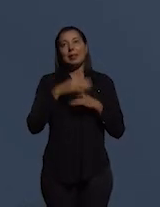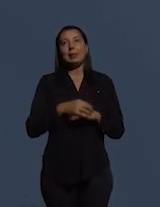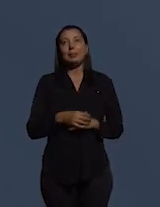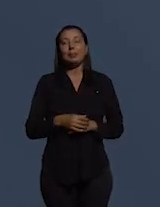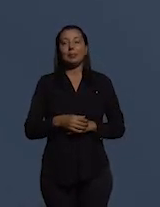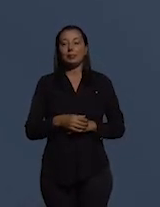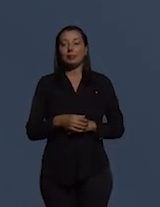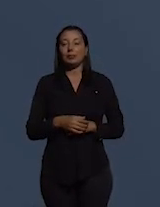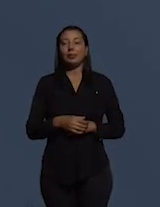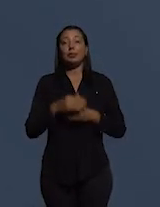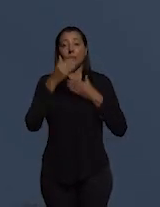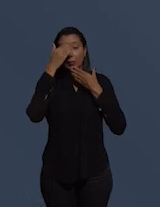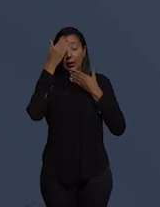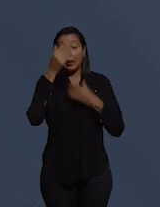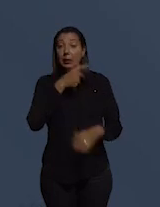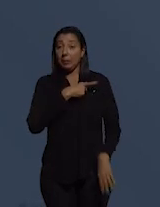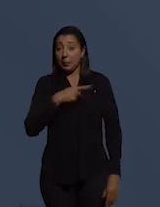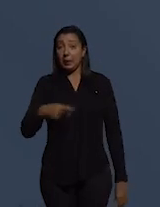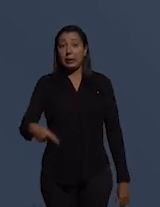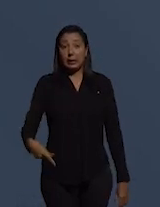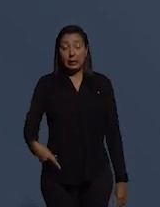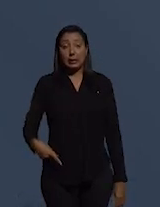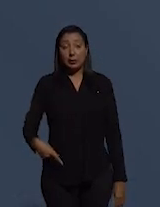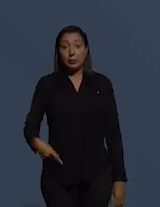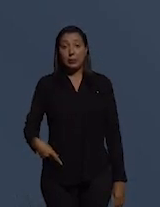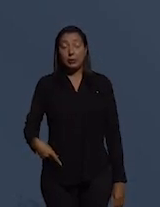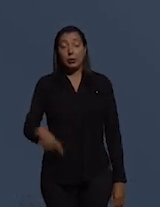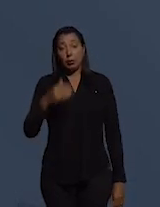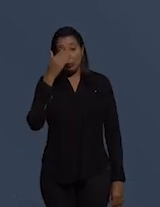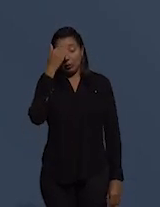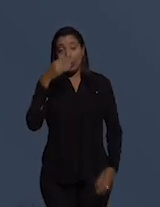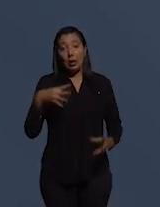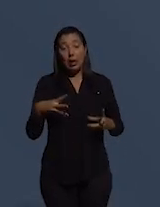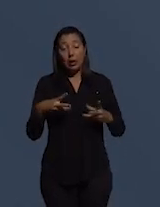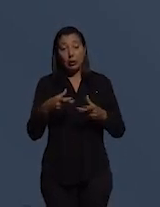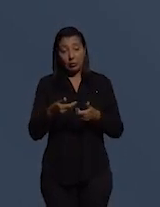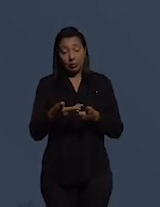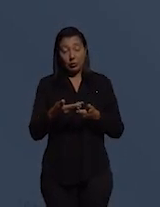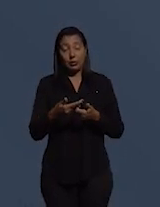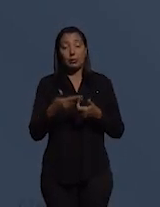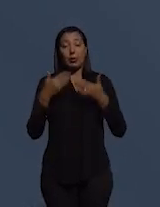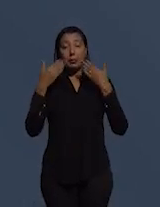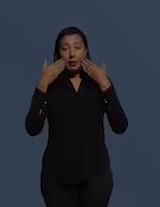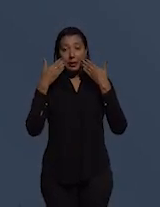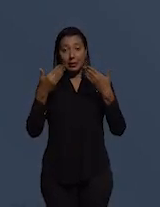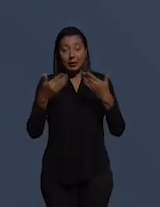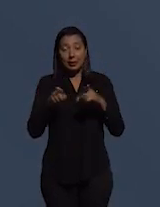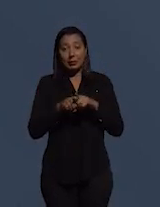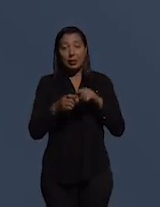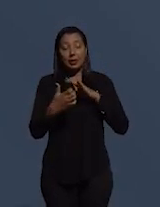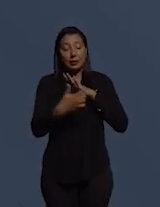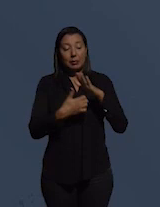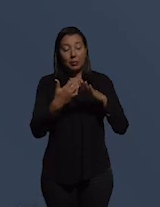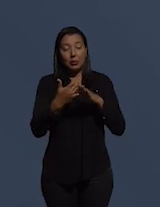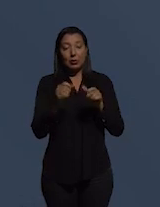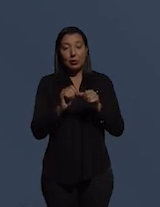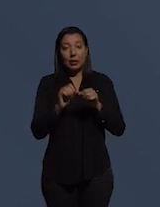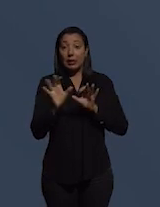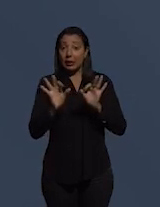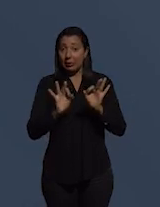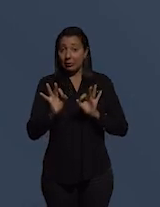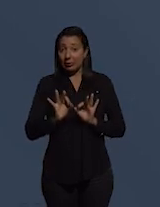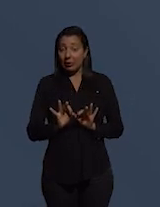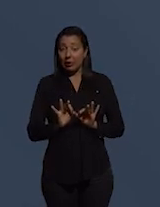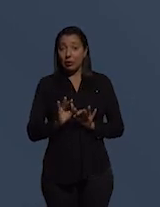Muito obrigada, presidente Rudinei Marques, obrigada a todos que foram representantes das entidades que hoje promovem esse evento,